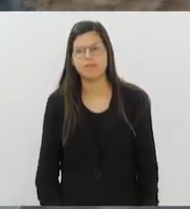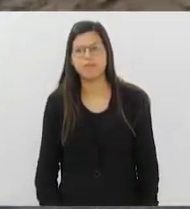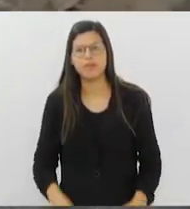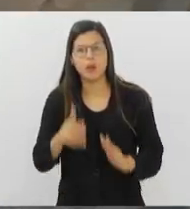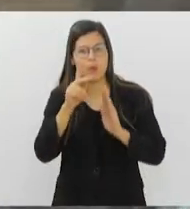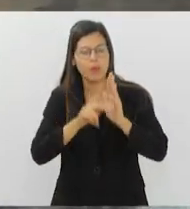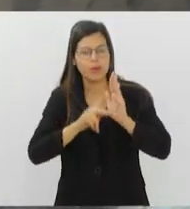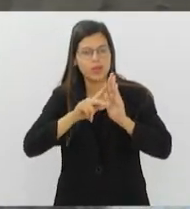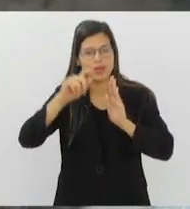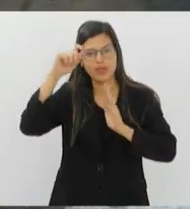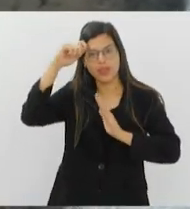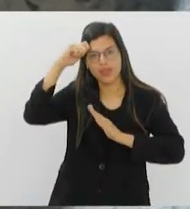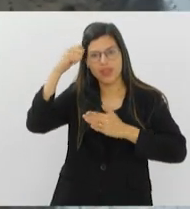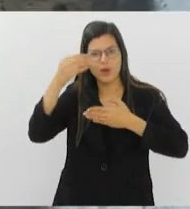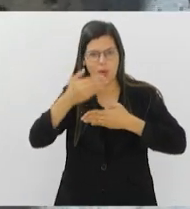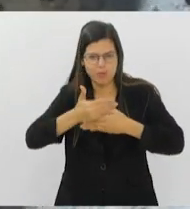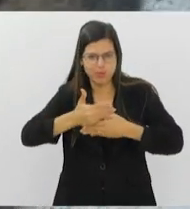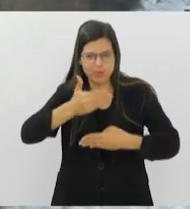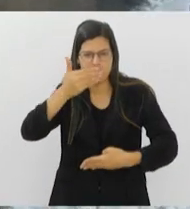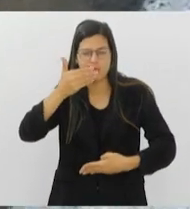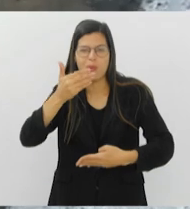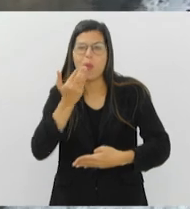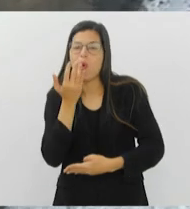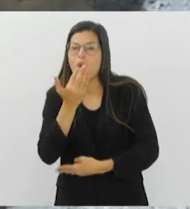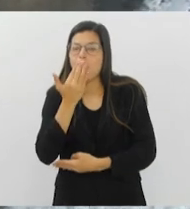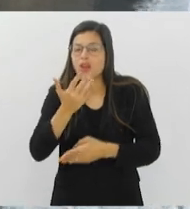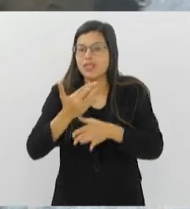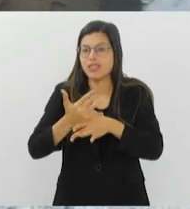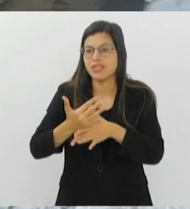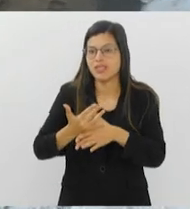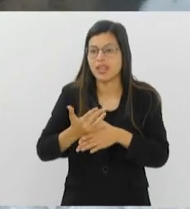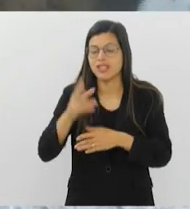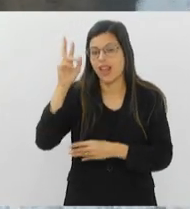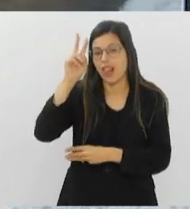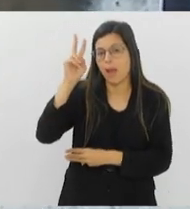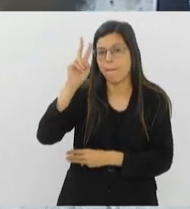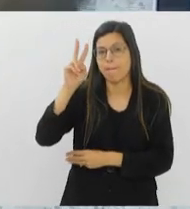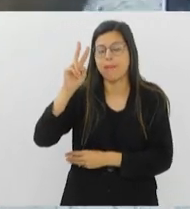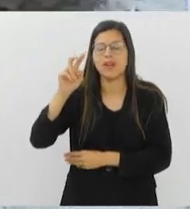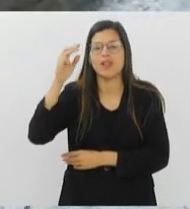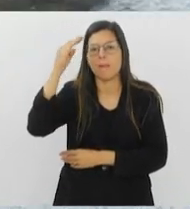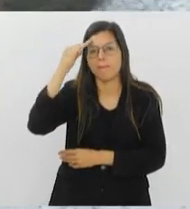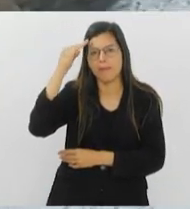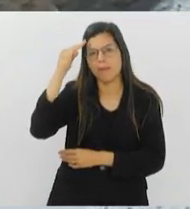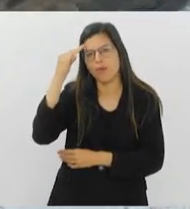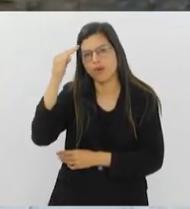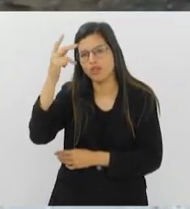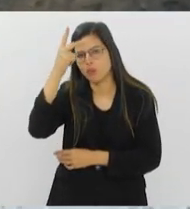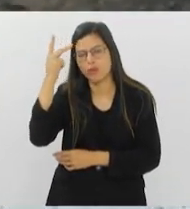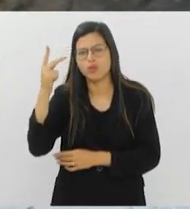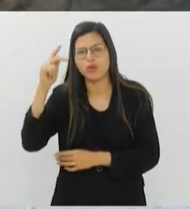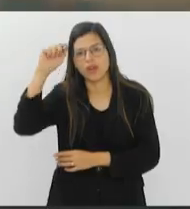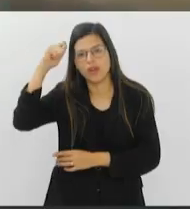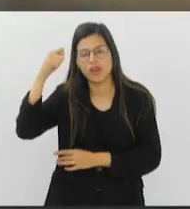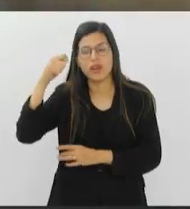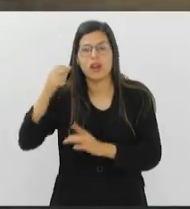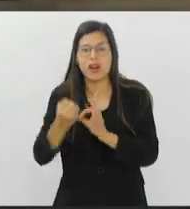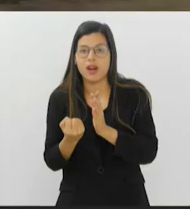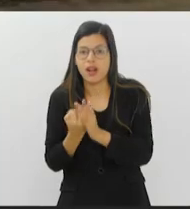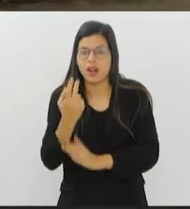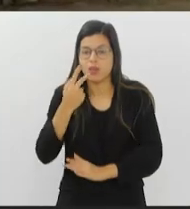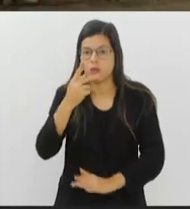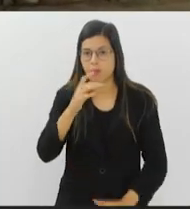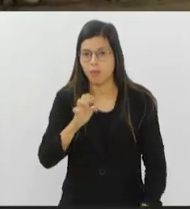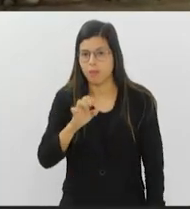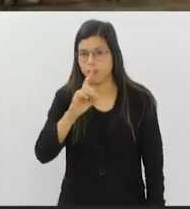Negro Muro vem colorindo a cidade e reavivando a memória de personalidades negras. Criados pelo produtor cultural Pedro Rajão e o artista